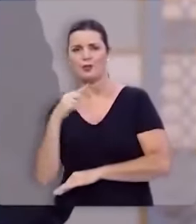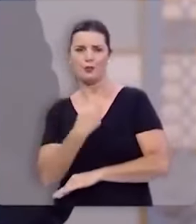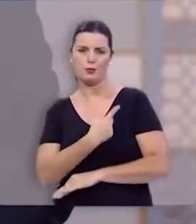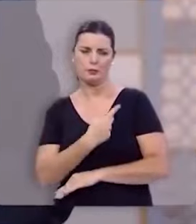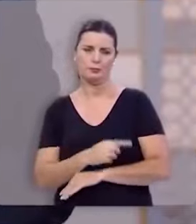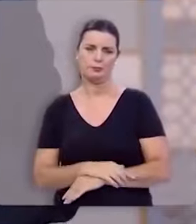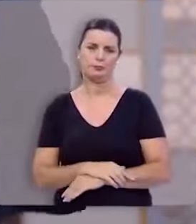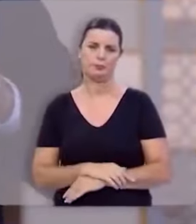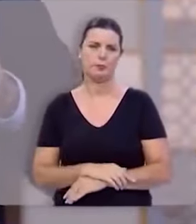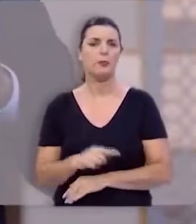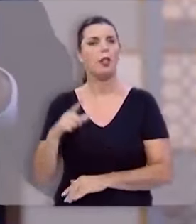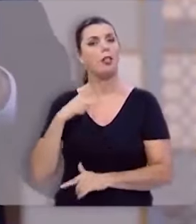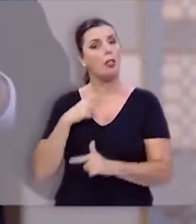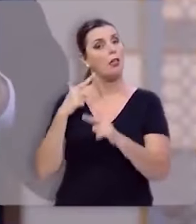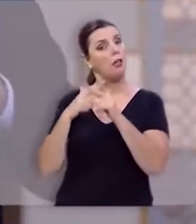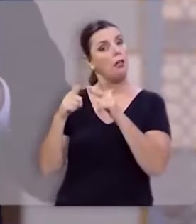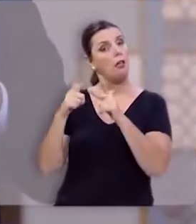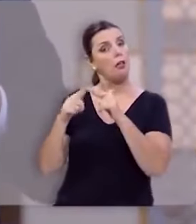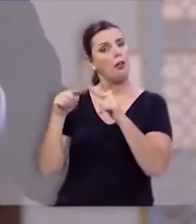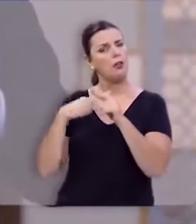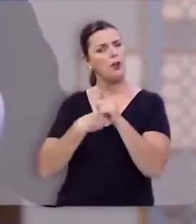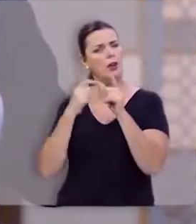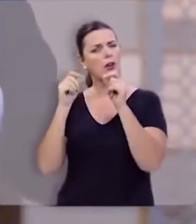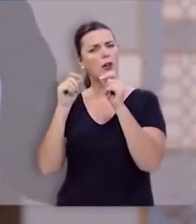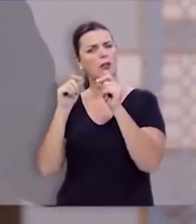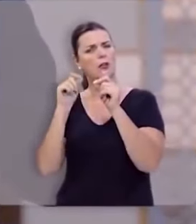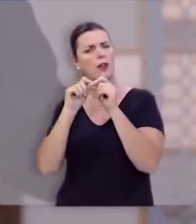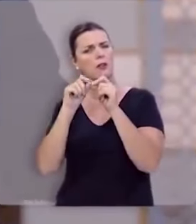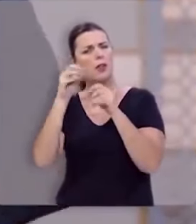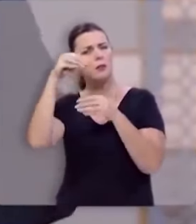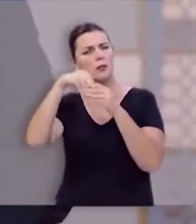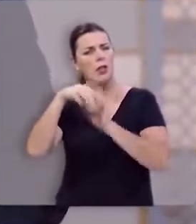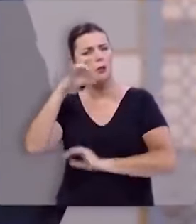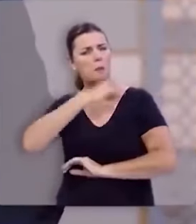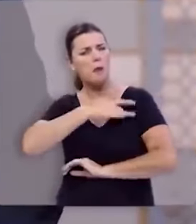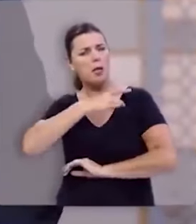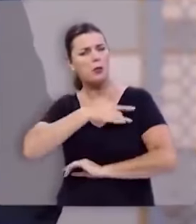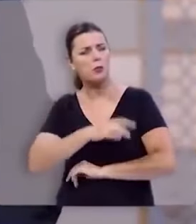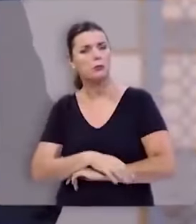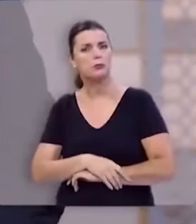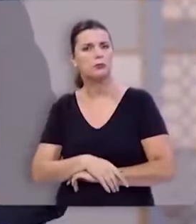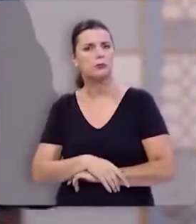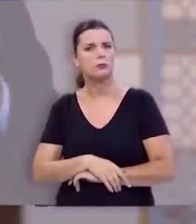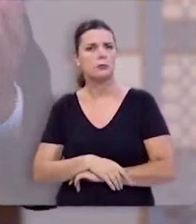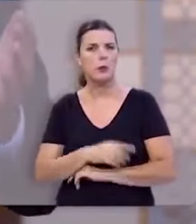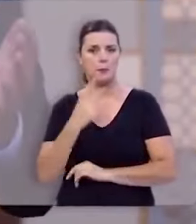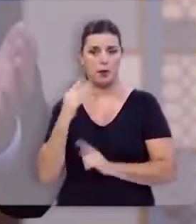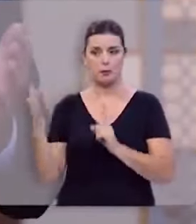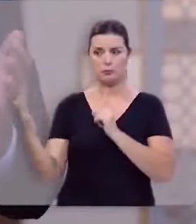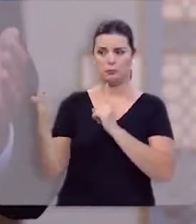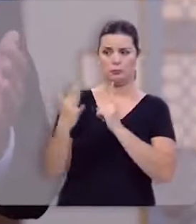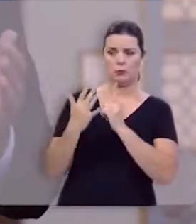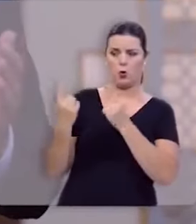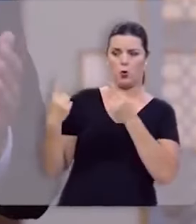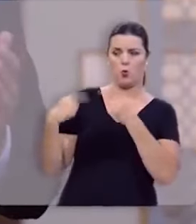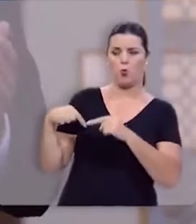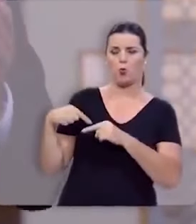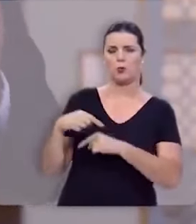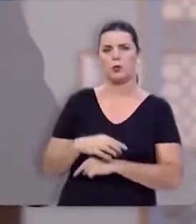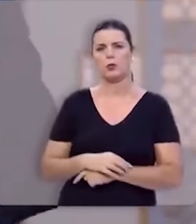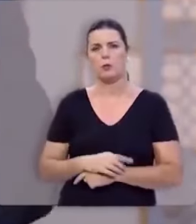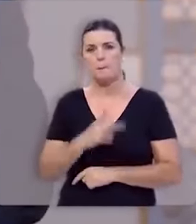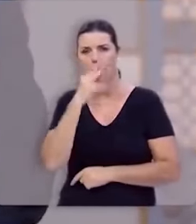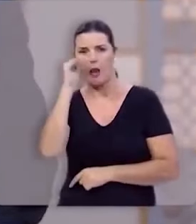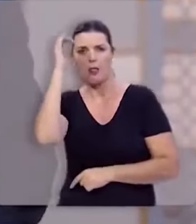há gigantes que nós os criamos no laboratório do medo e eles se levantam como fantasmas